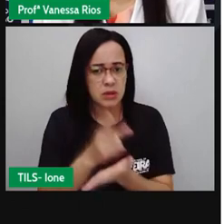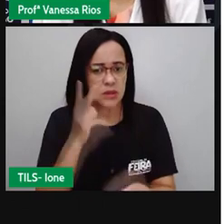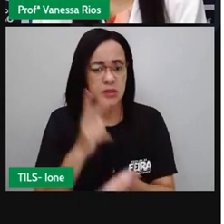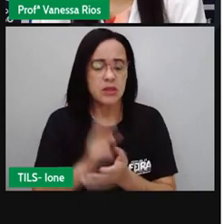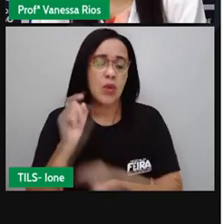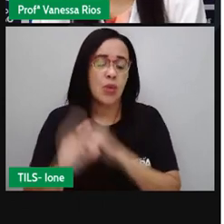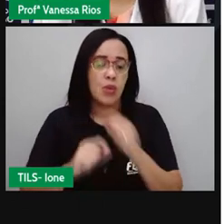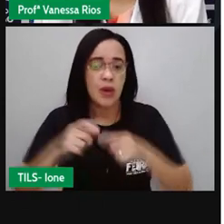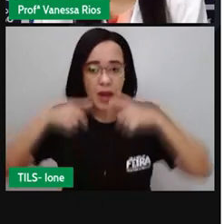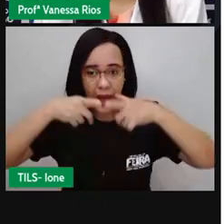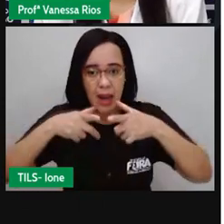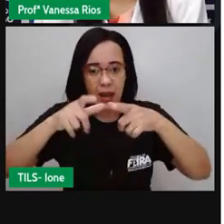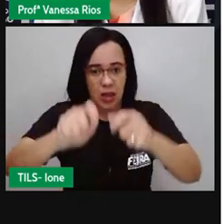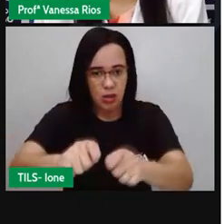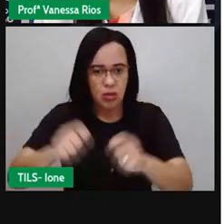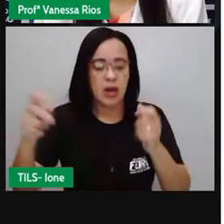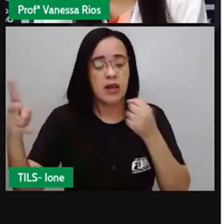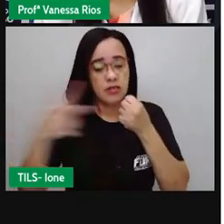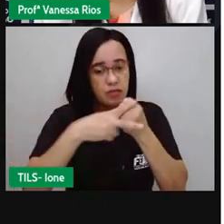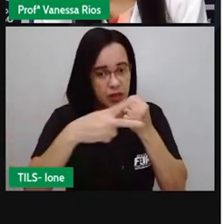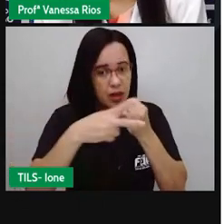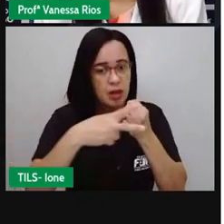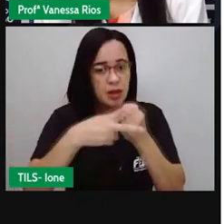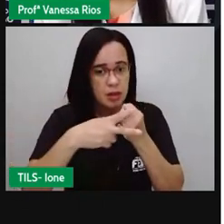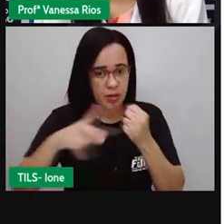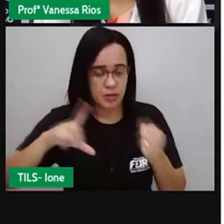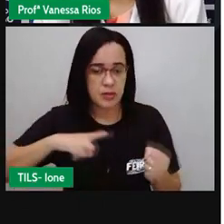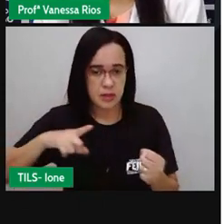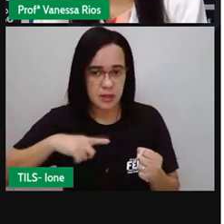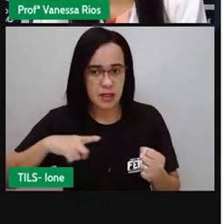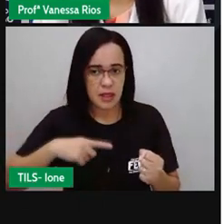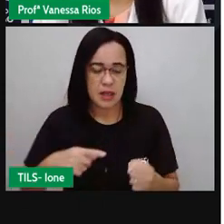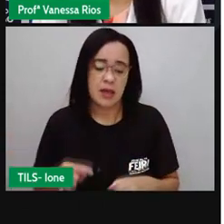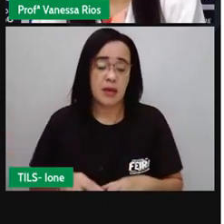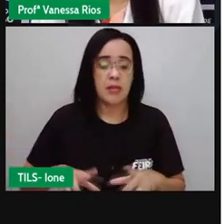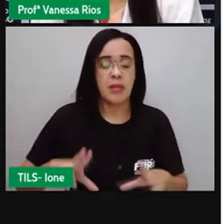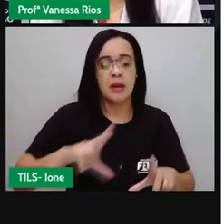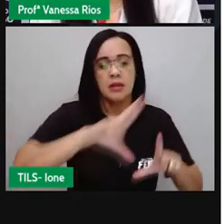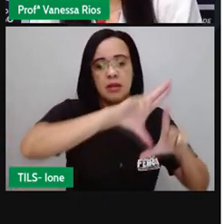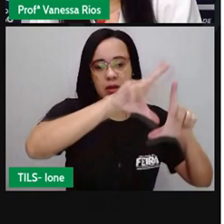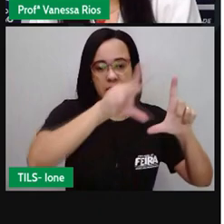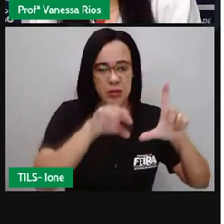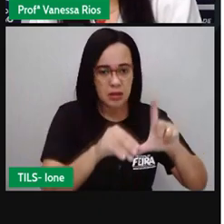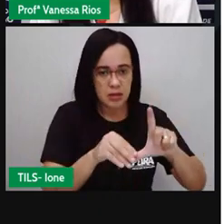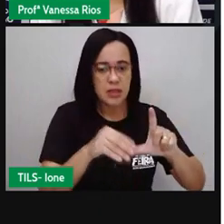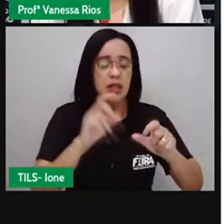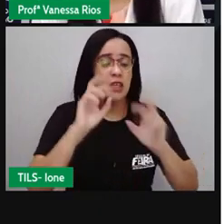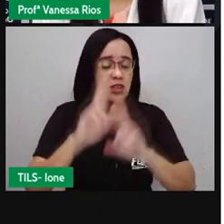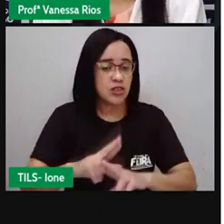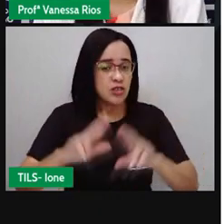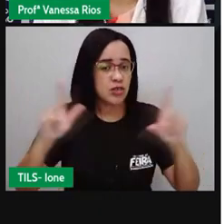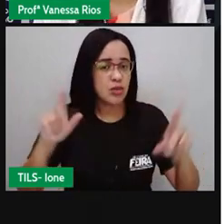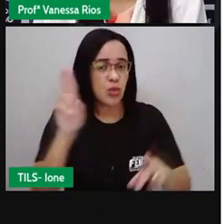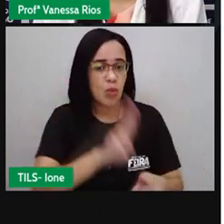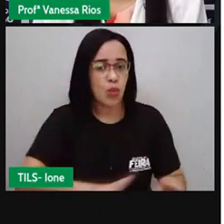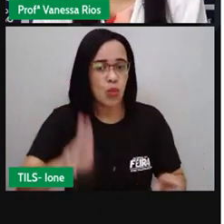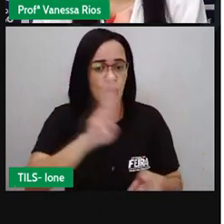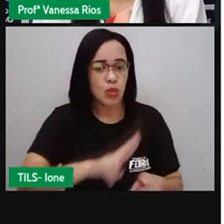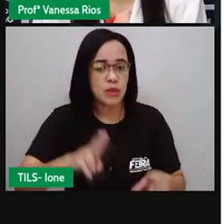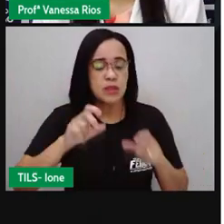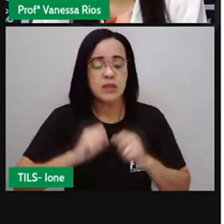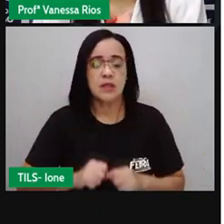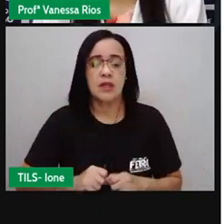verbal já o cartoon utiliza aí predominantemente a linguagem